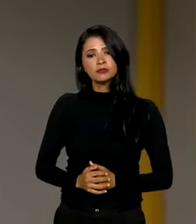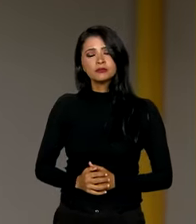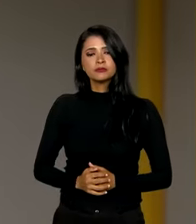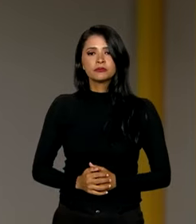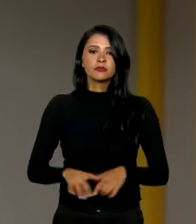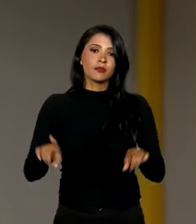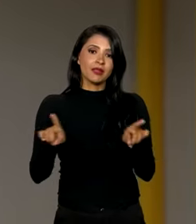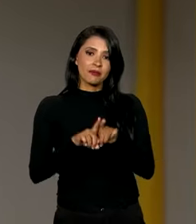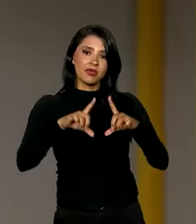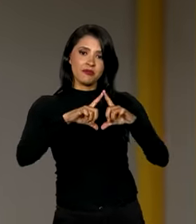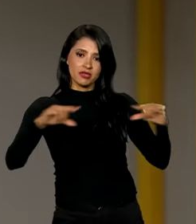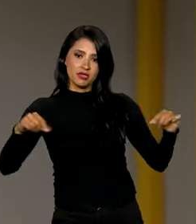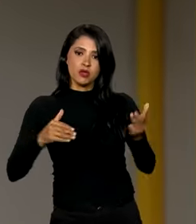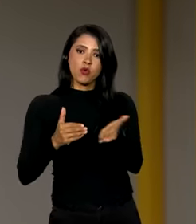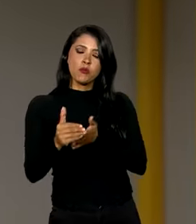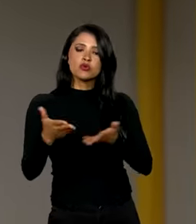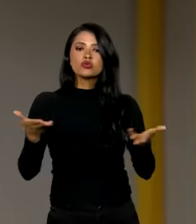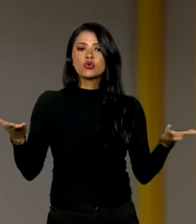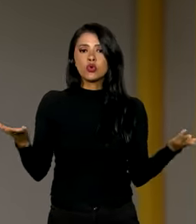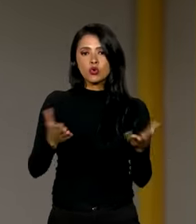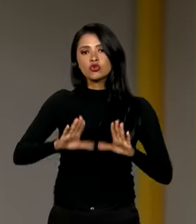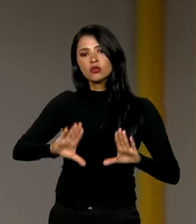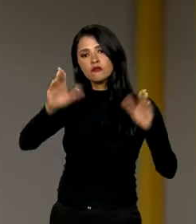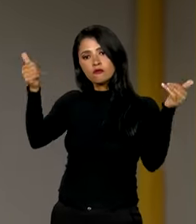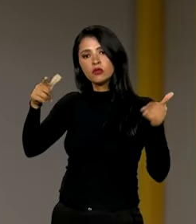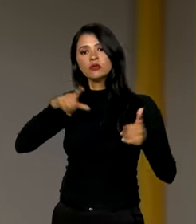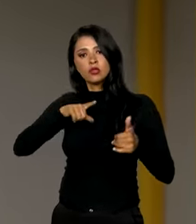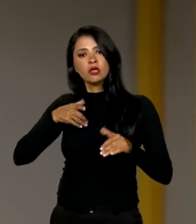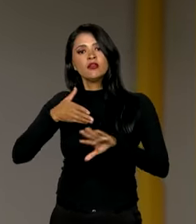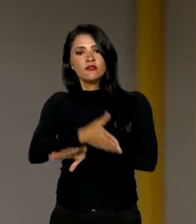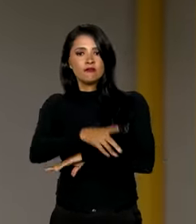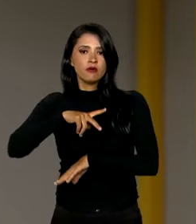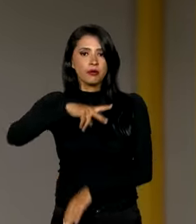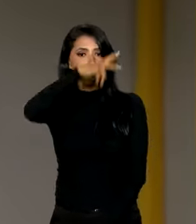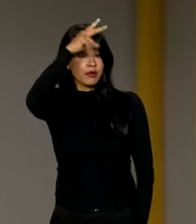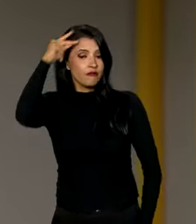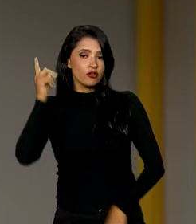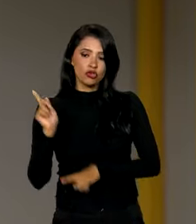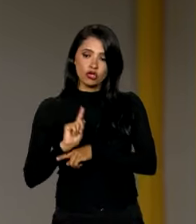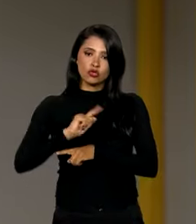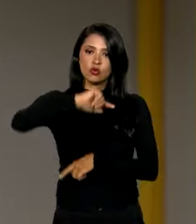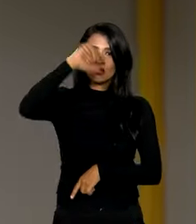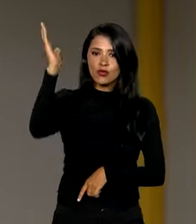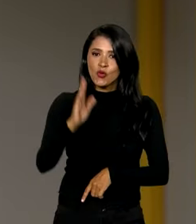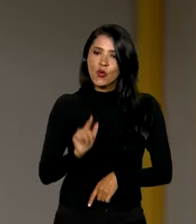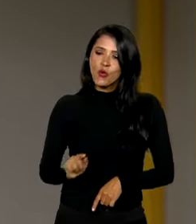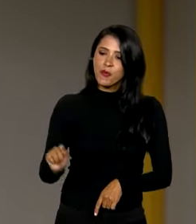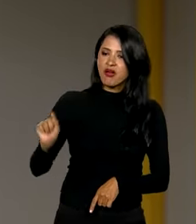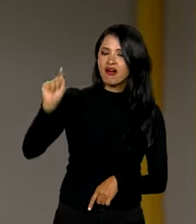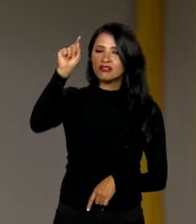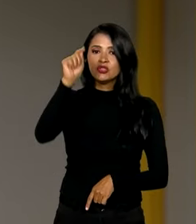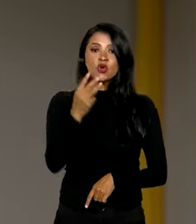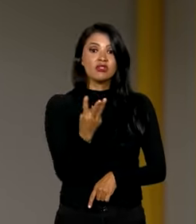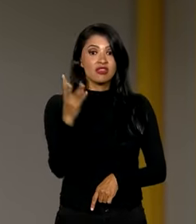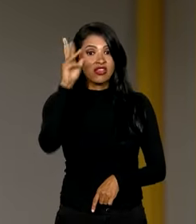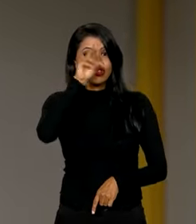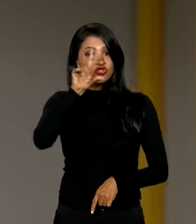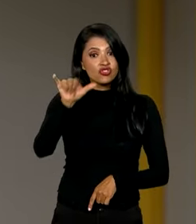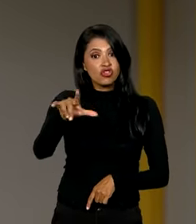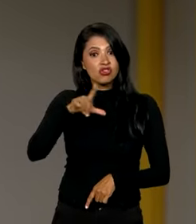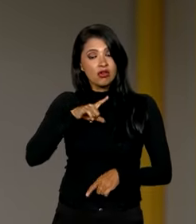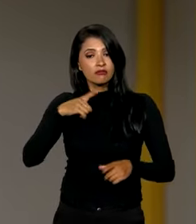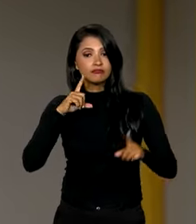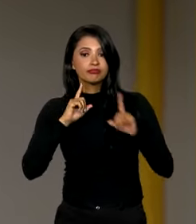Também em Brasília teve início hoje um evento que reúne prefeitos e gestores de todo o país. Serão três dias de diálogo para